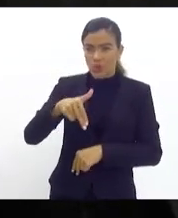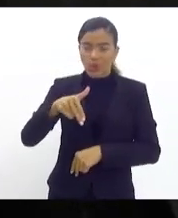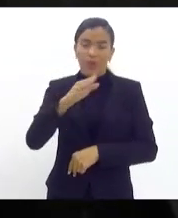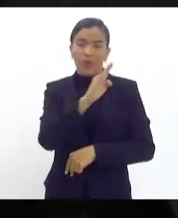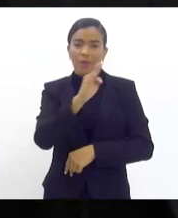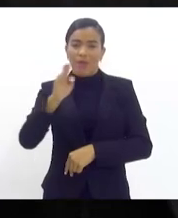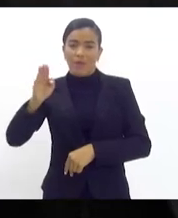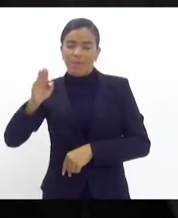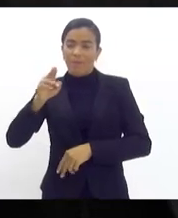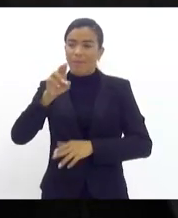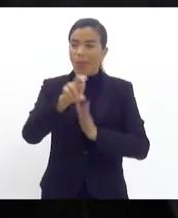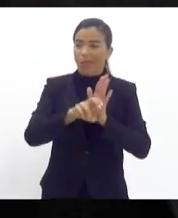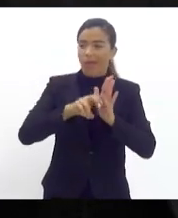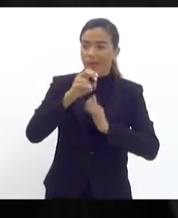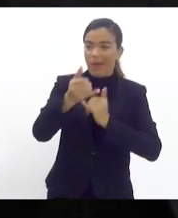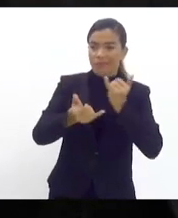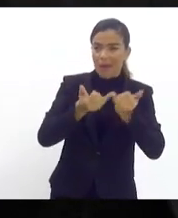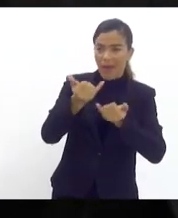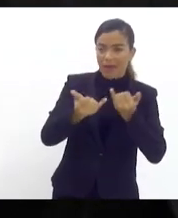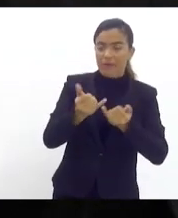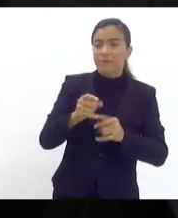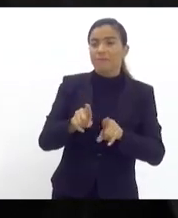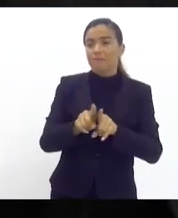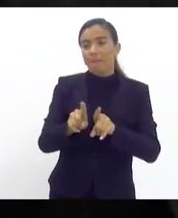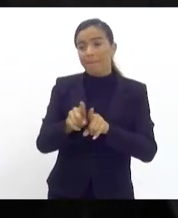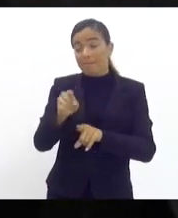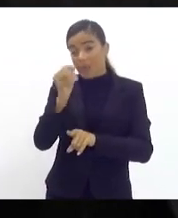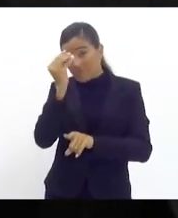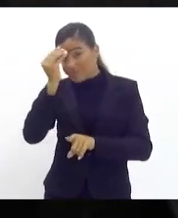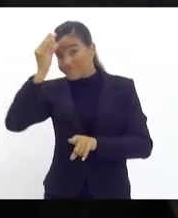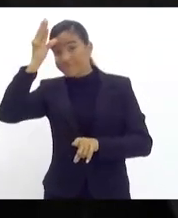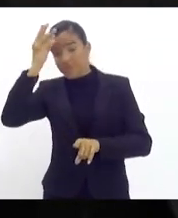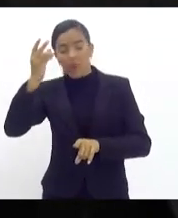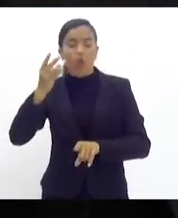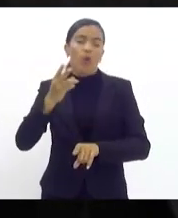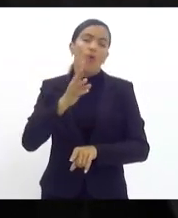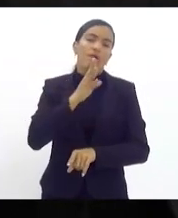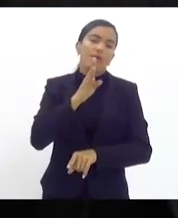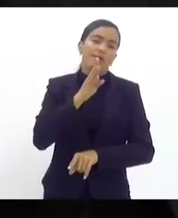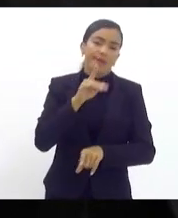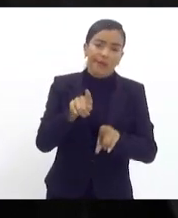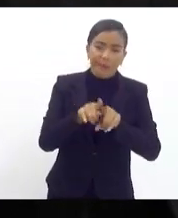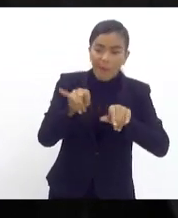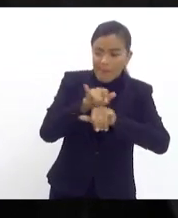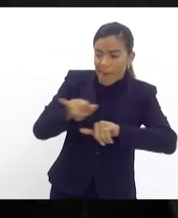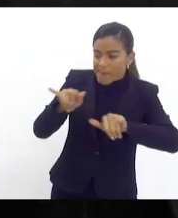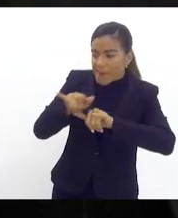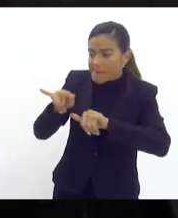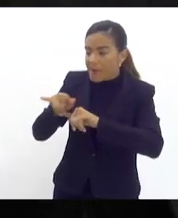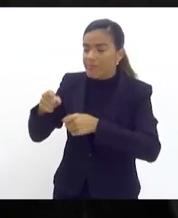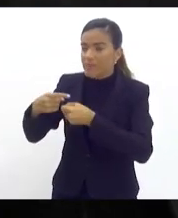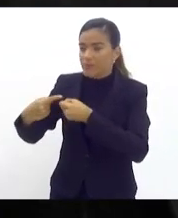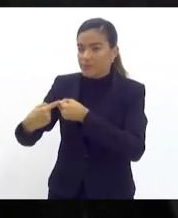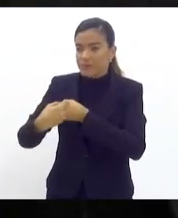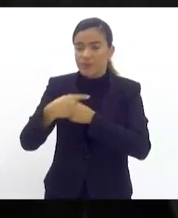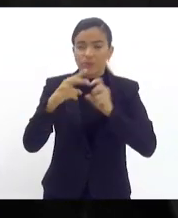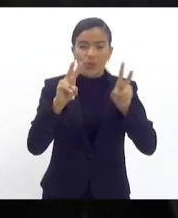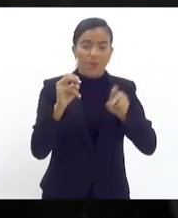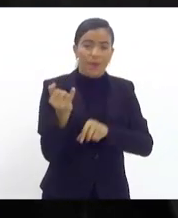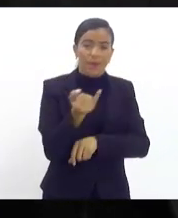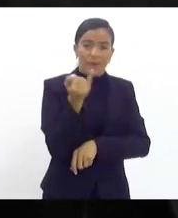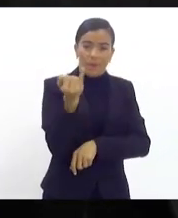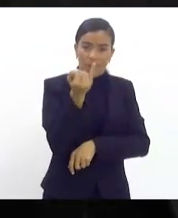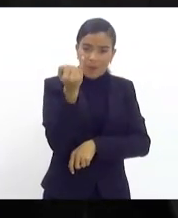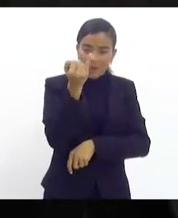10h30 da manhã para que eles possam tomar conhecimento e assim divulgar nos seus municípios dessa importante